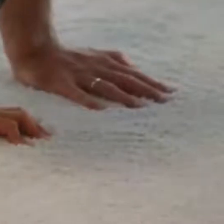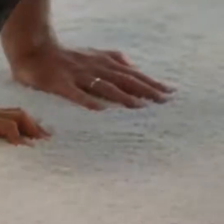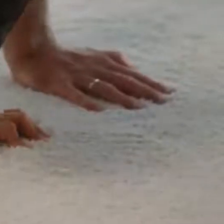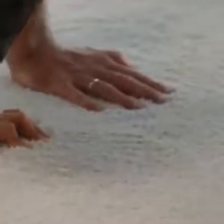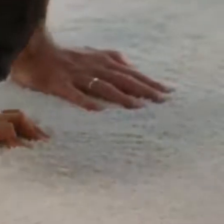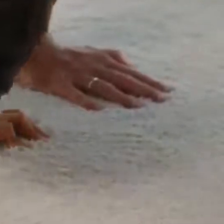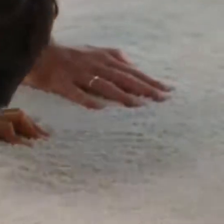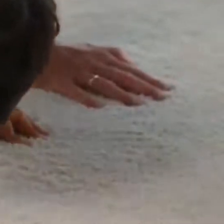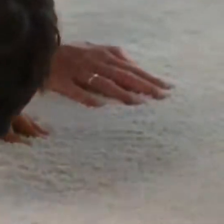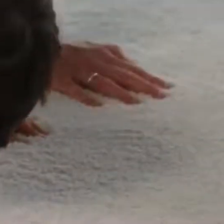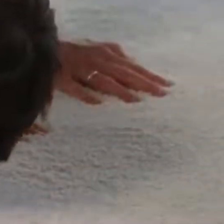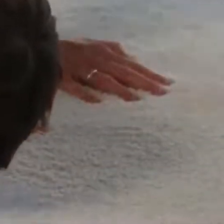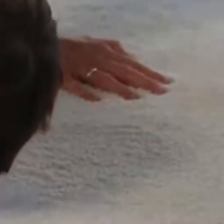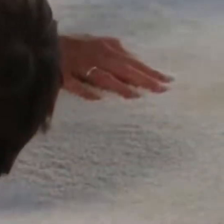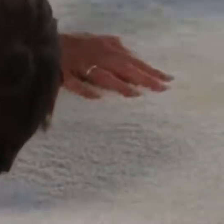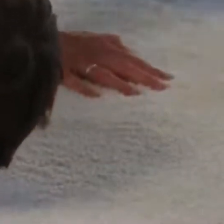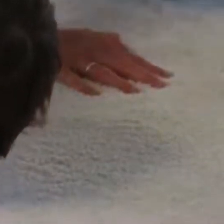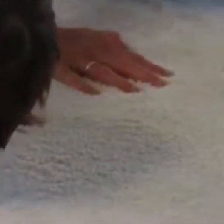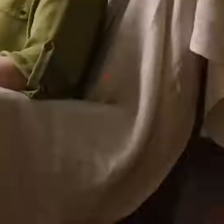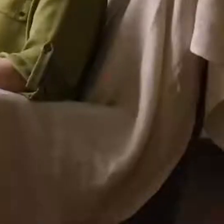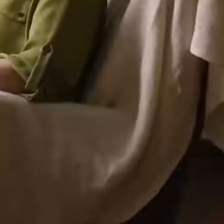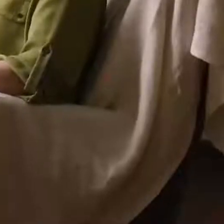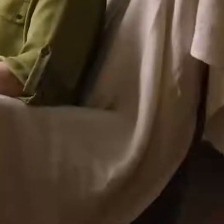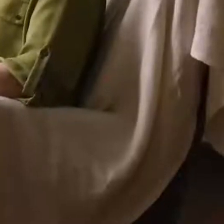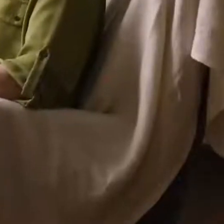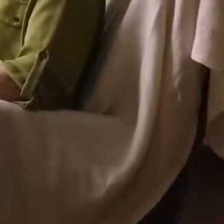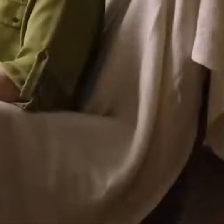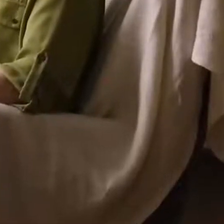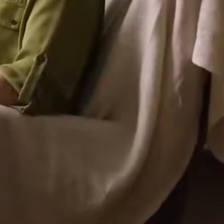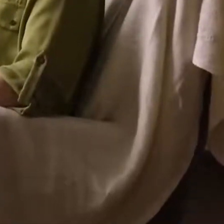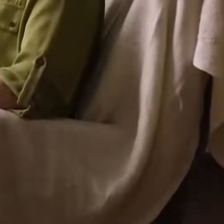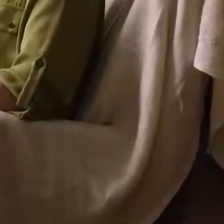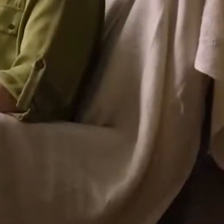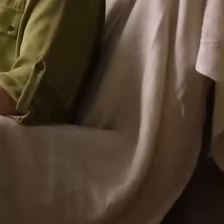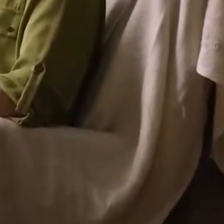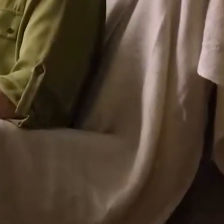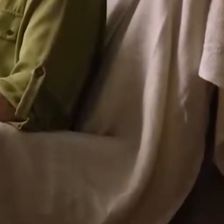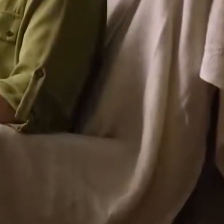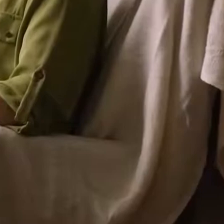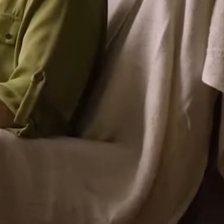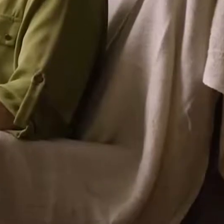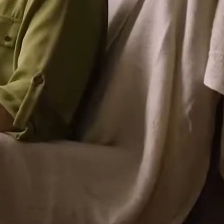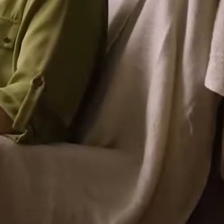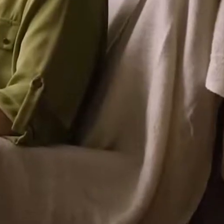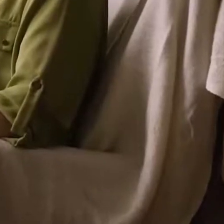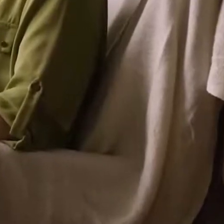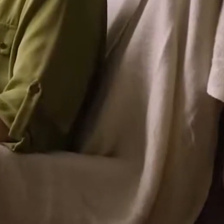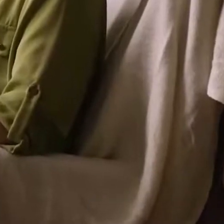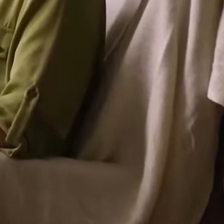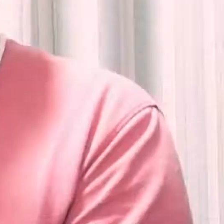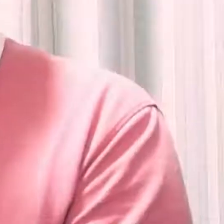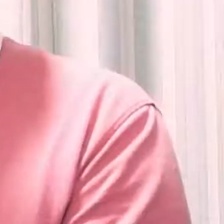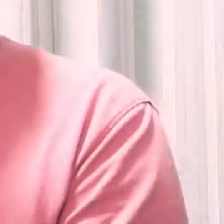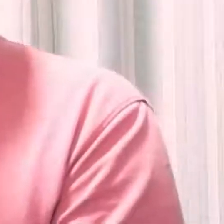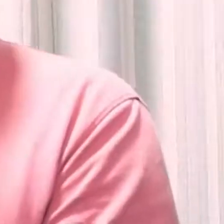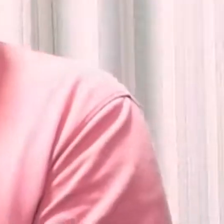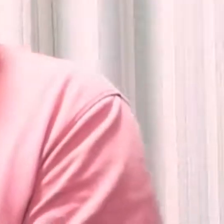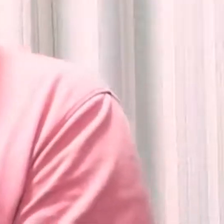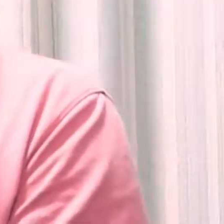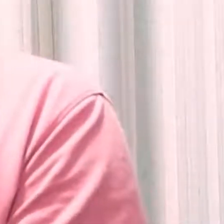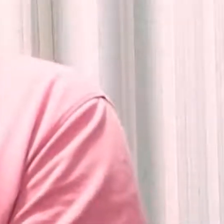sedentarismo e auxiliando no controle de patologias já existentes ou até mesmo as impedindo. O